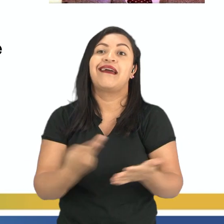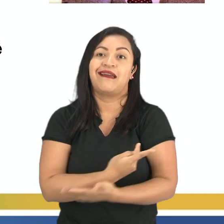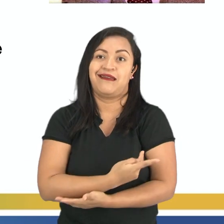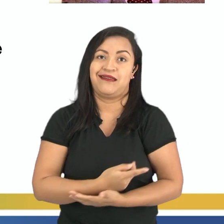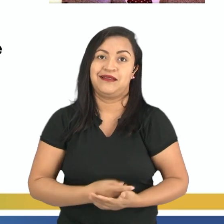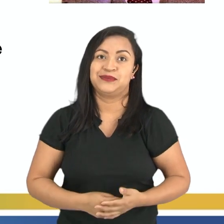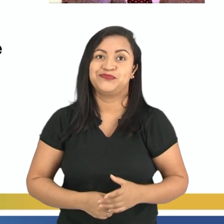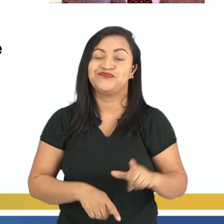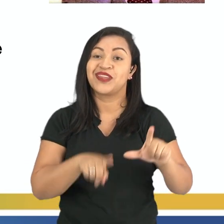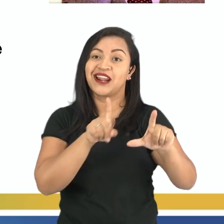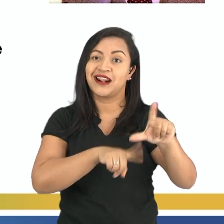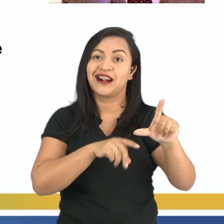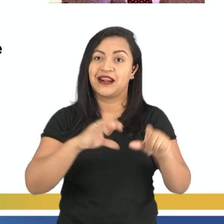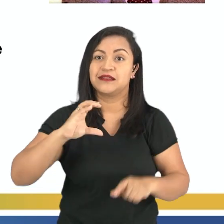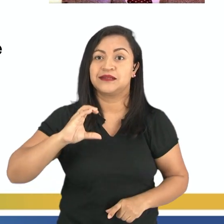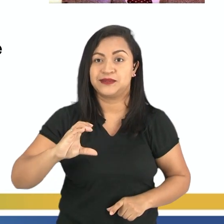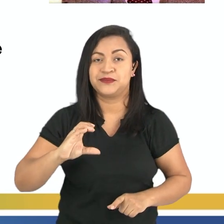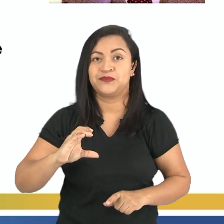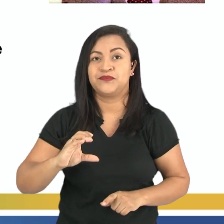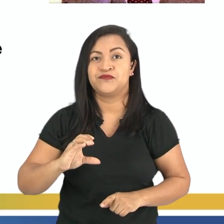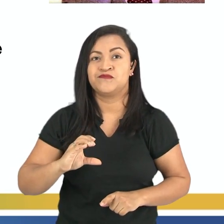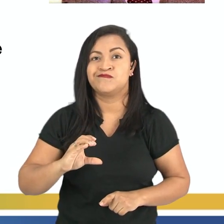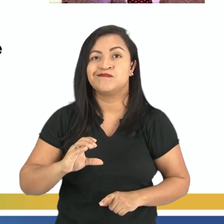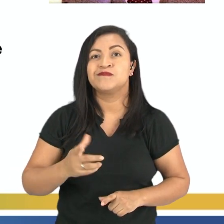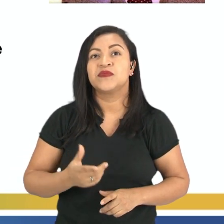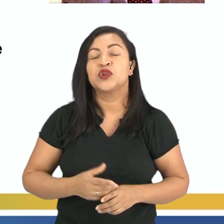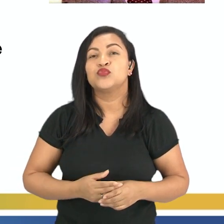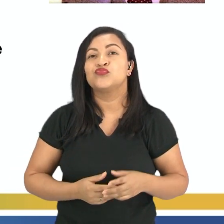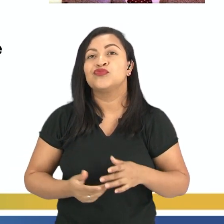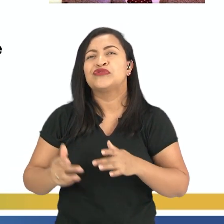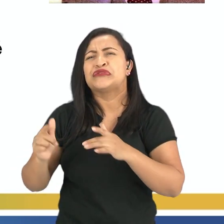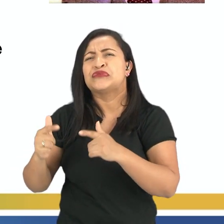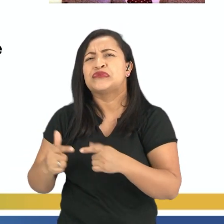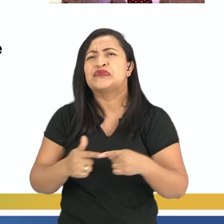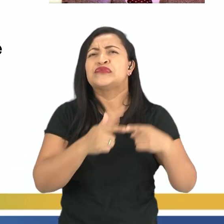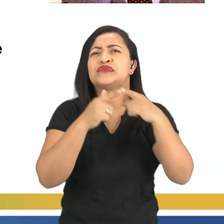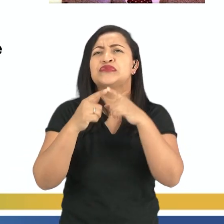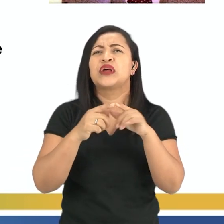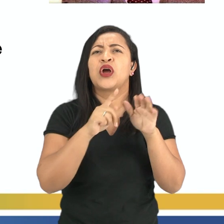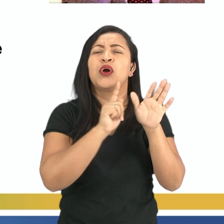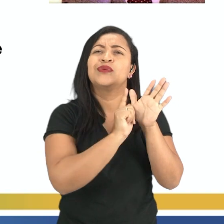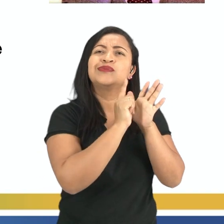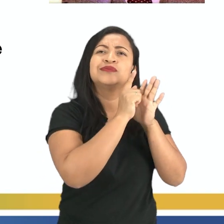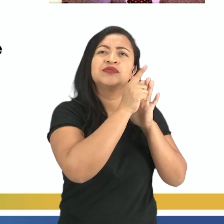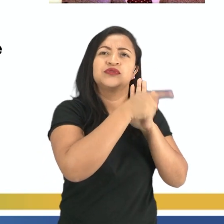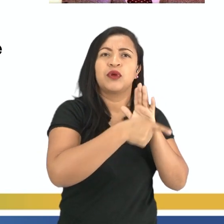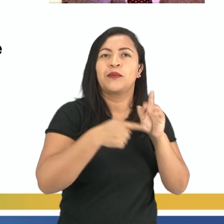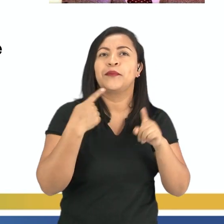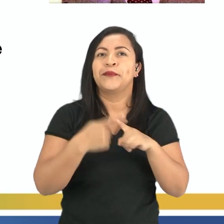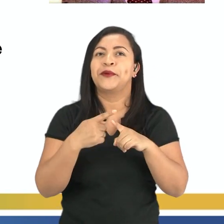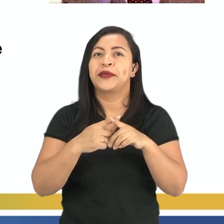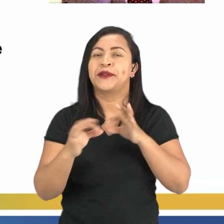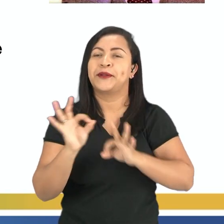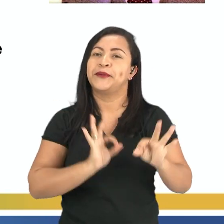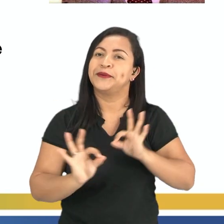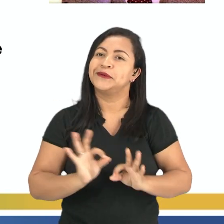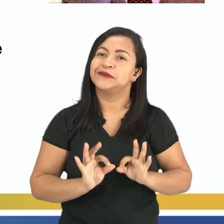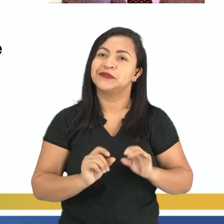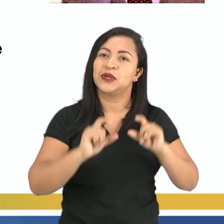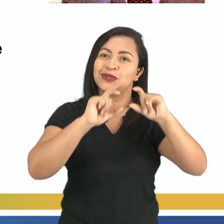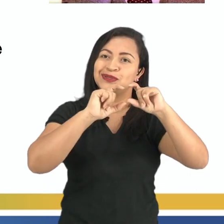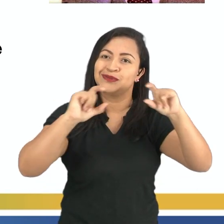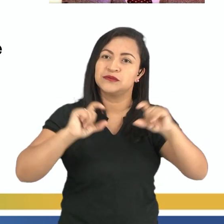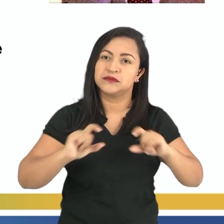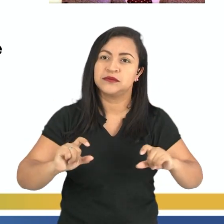Letra C. Não se pode considerar um gênero textual, pois não é organizado em parágrafos. Gente, por favor,